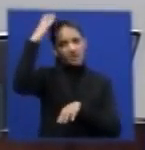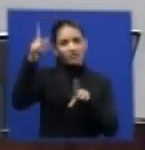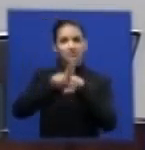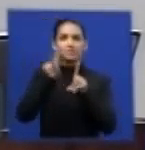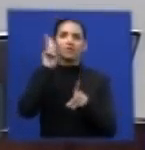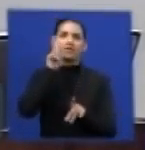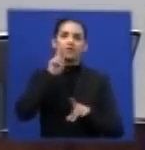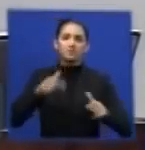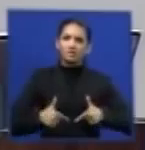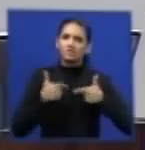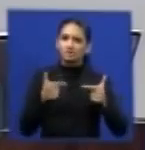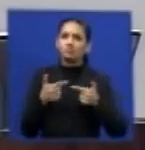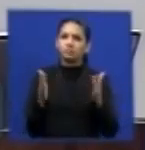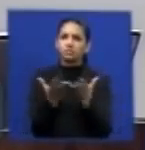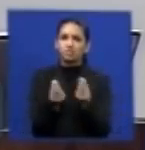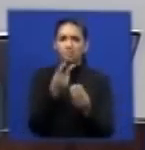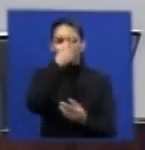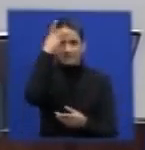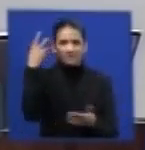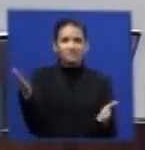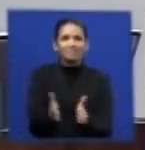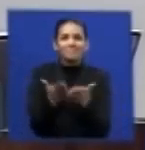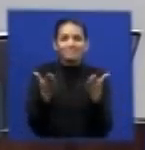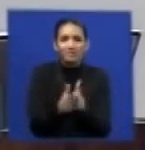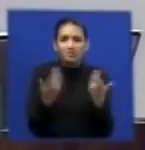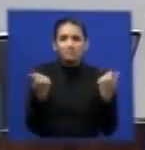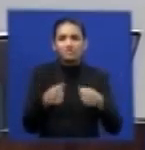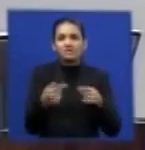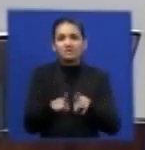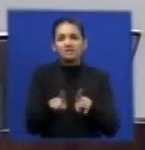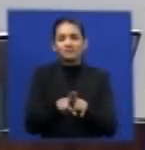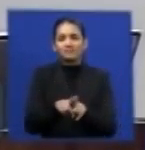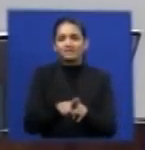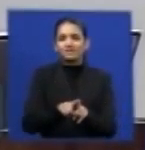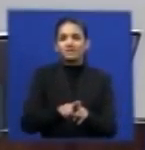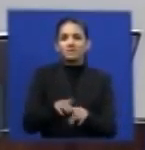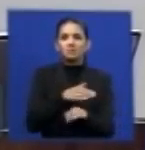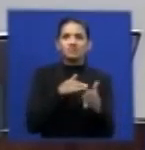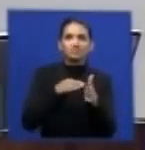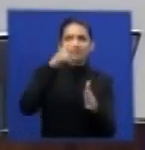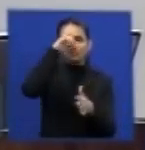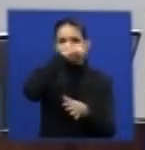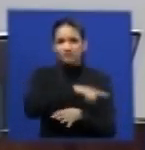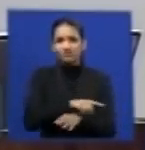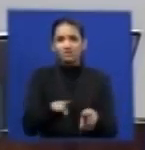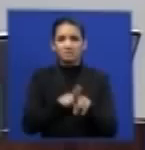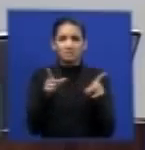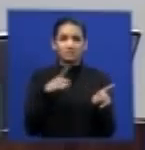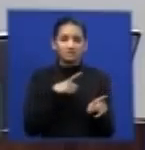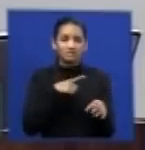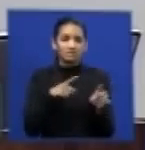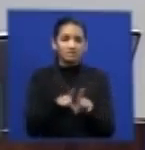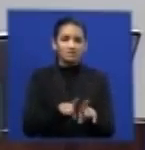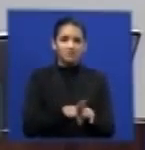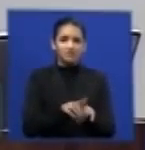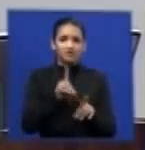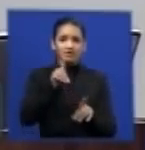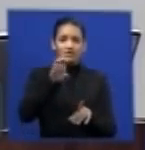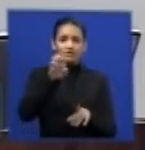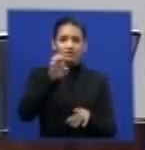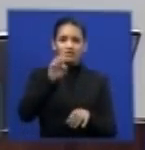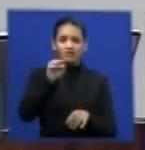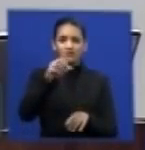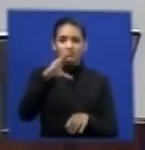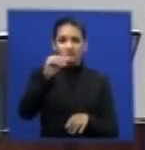de fato carentes que tinham o descaminho do material que vinha de Foz do Iguaçu como uma forma de vida enfim